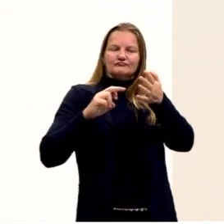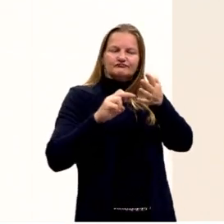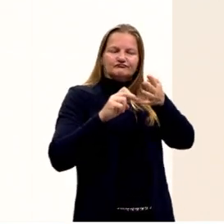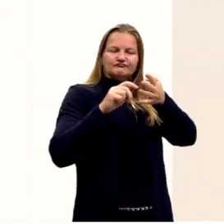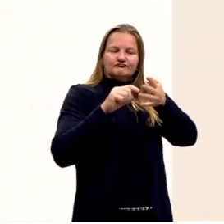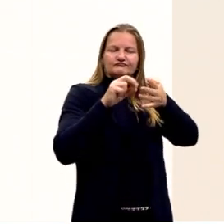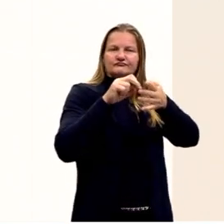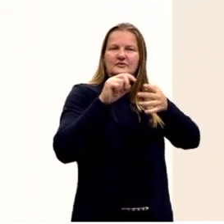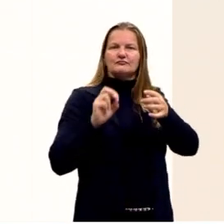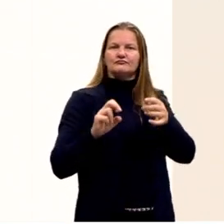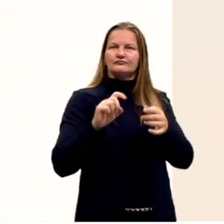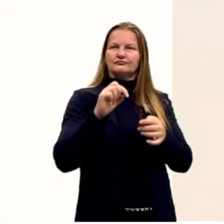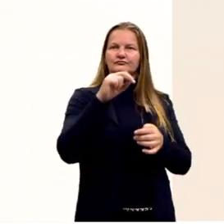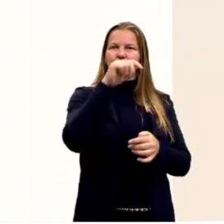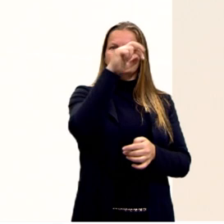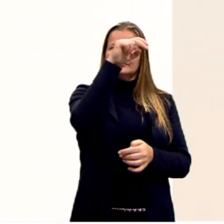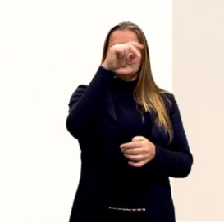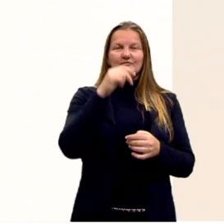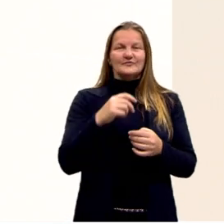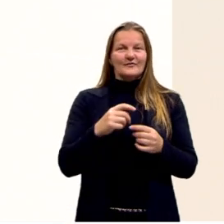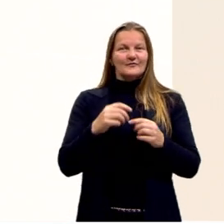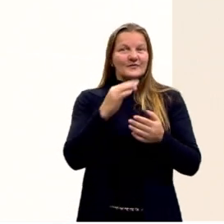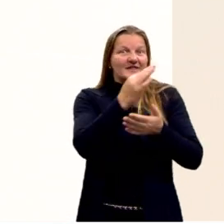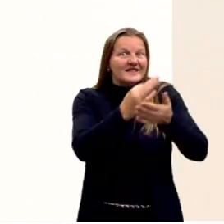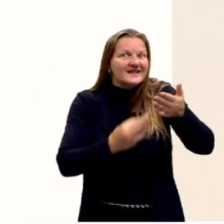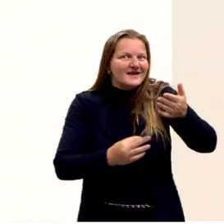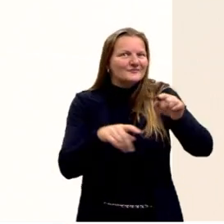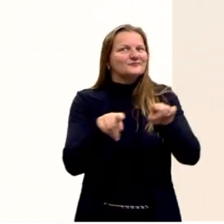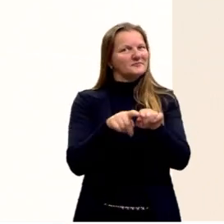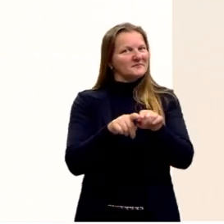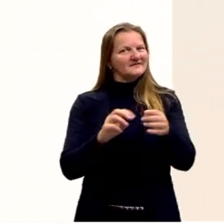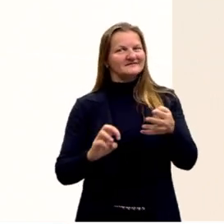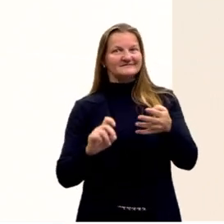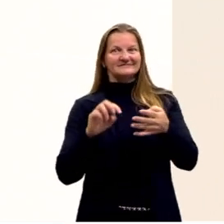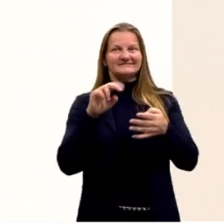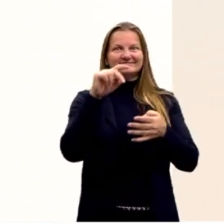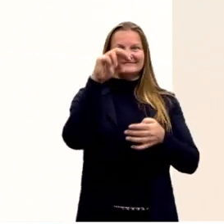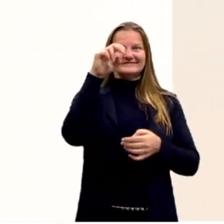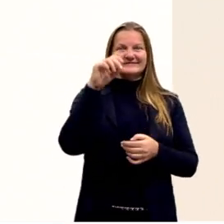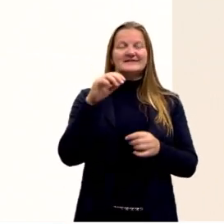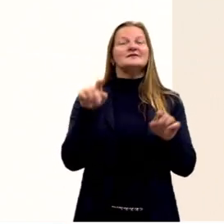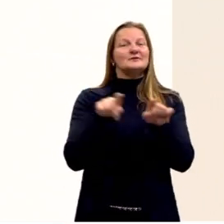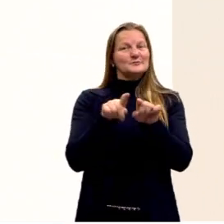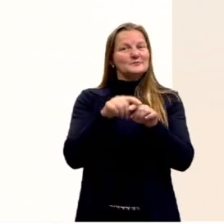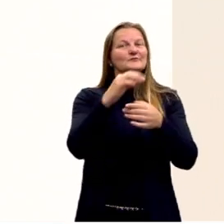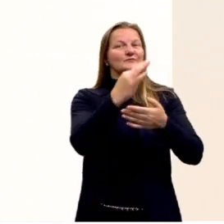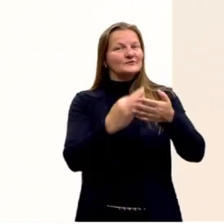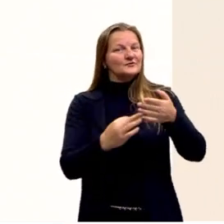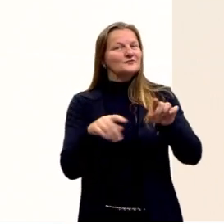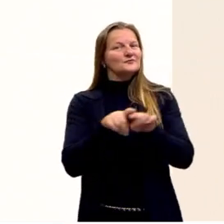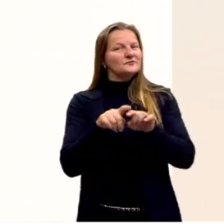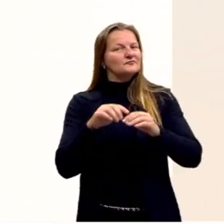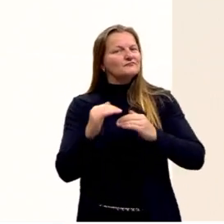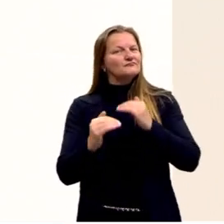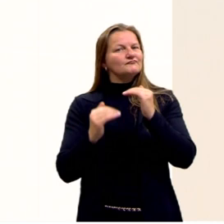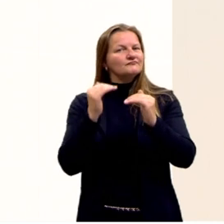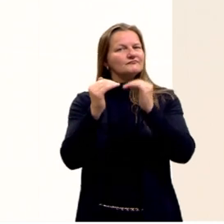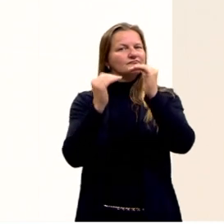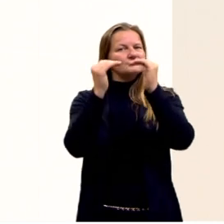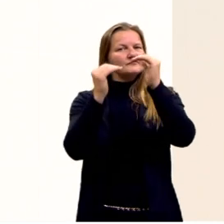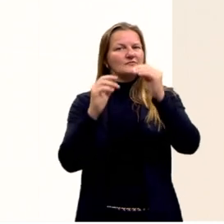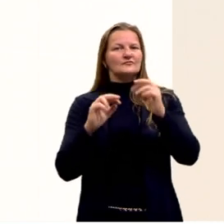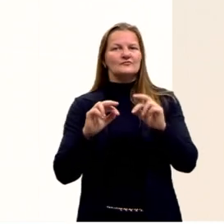partir da progressão temática, que é algo que a gente constrói, assim como subir uma escada, gente vai entender os